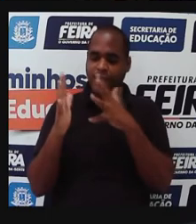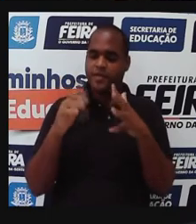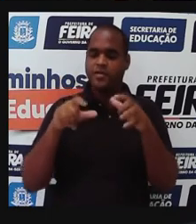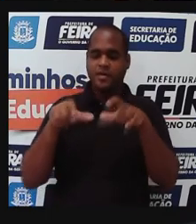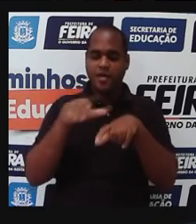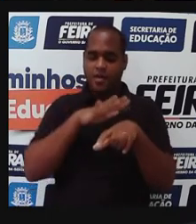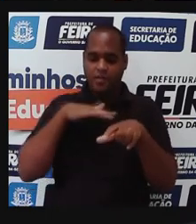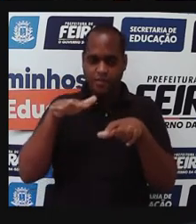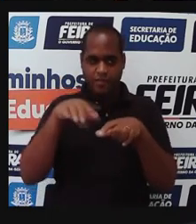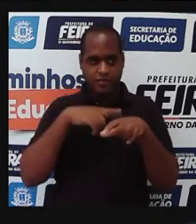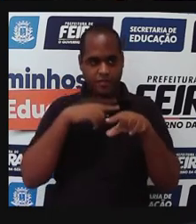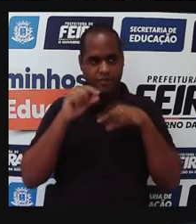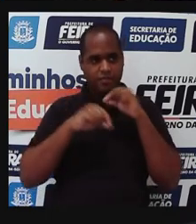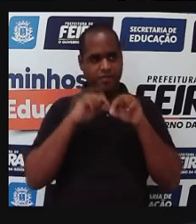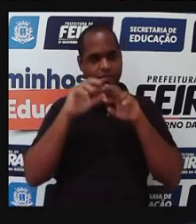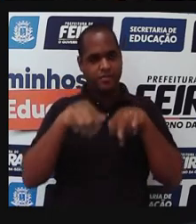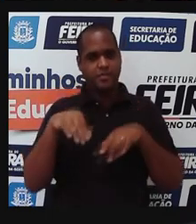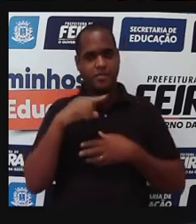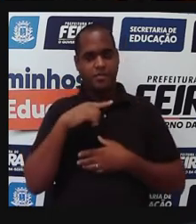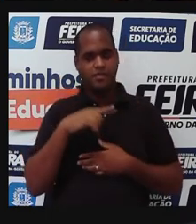eram ambientes fechados, né,